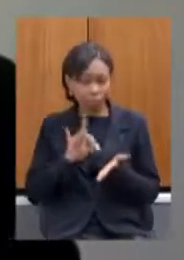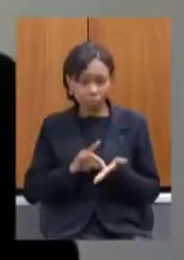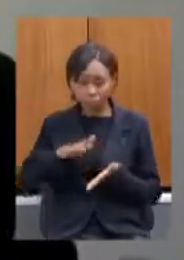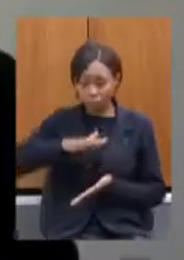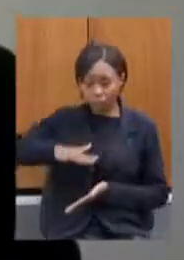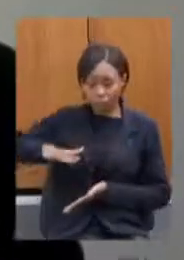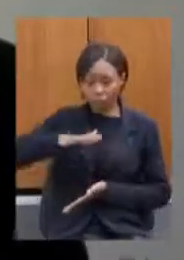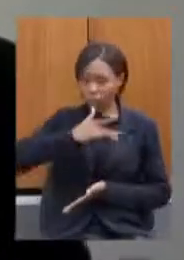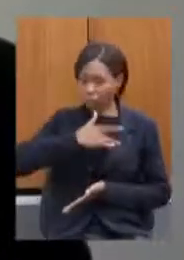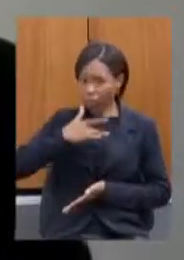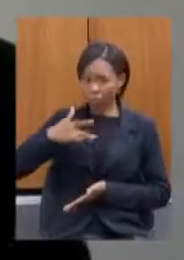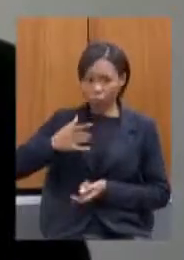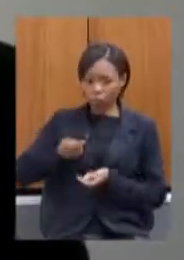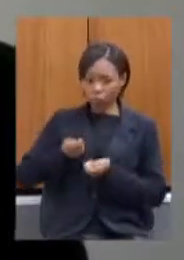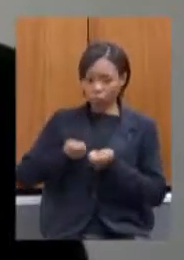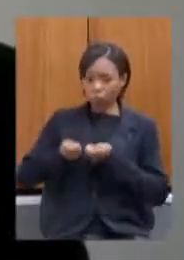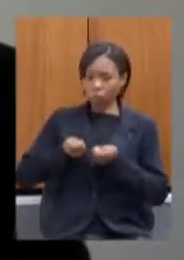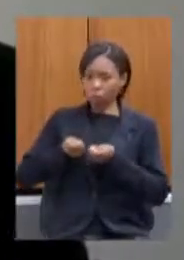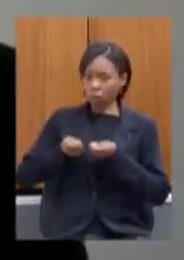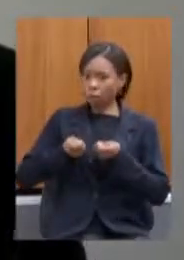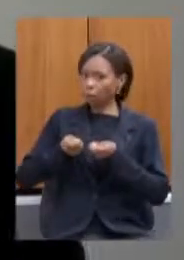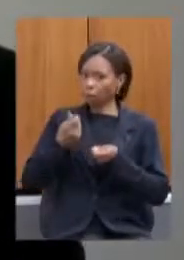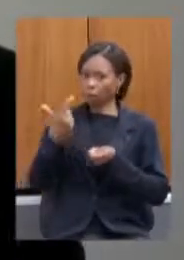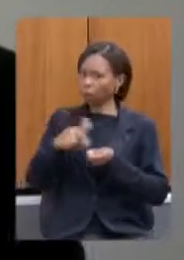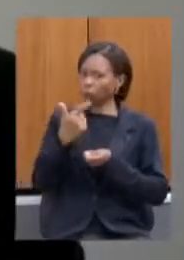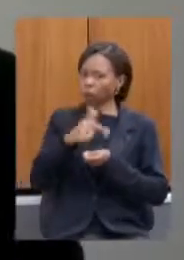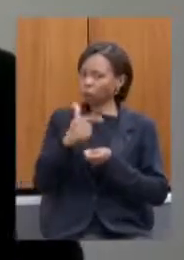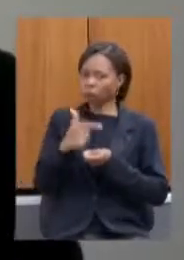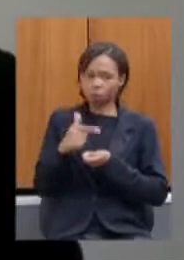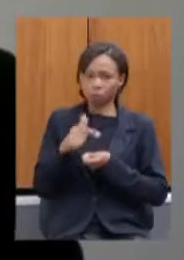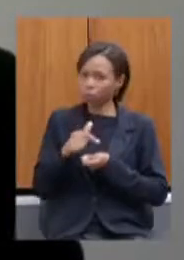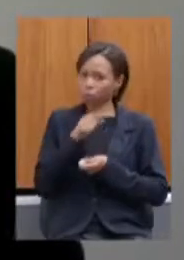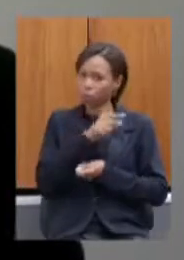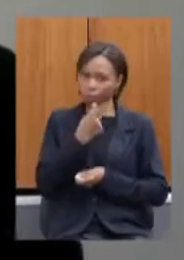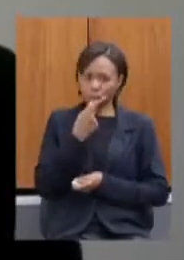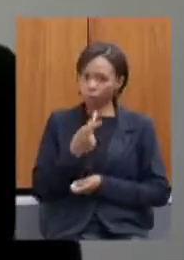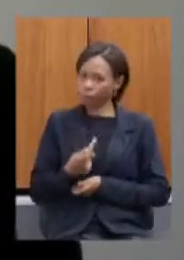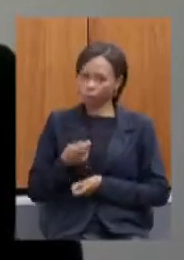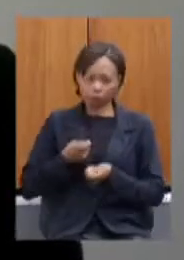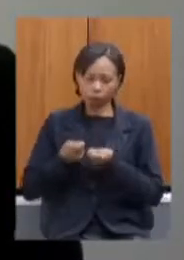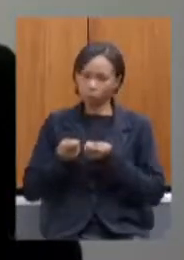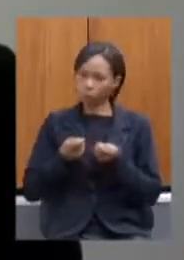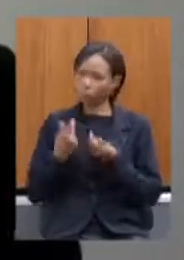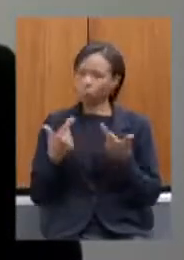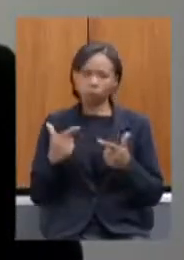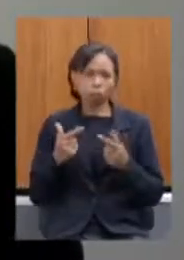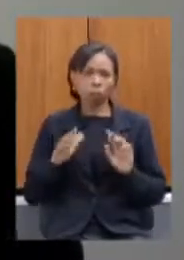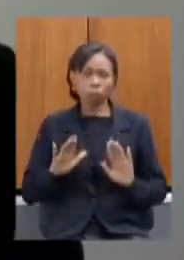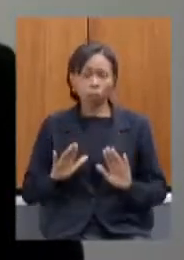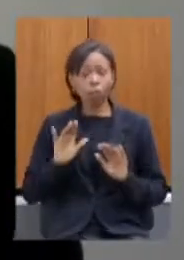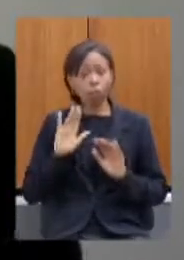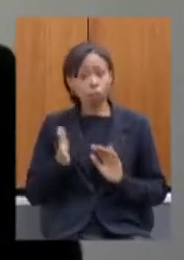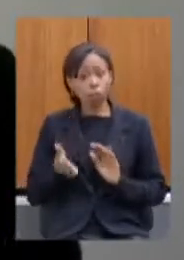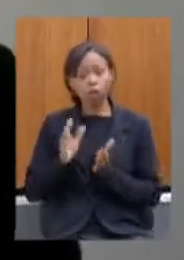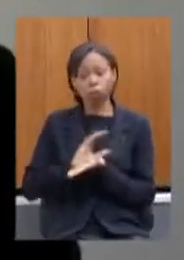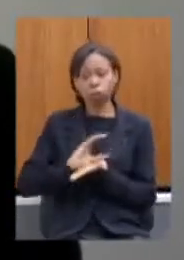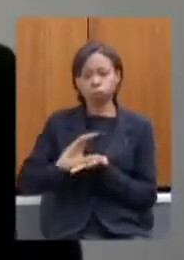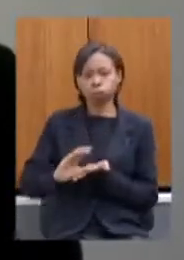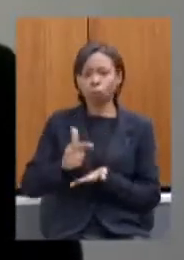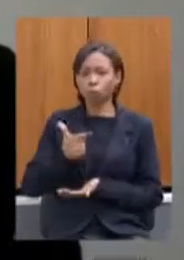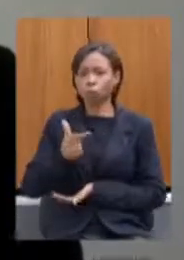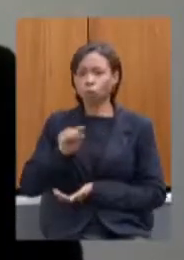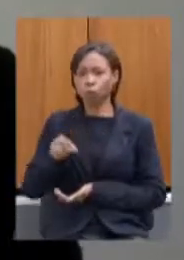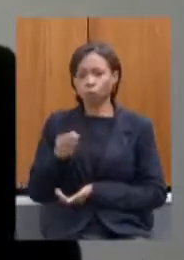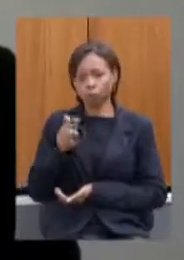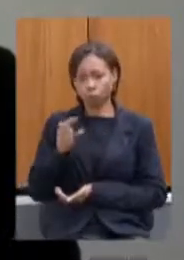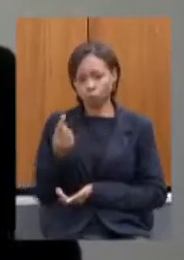não foi contingenciada como a senhora afirmou não houve contingenciamento houve a execução orçamentária de 12,51